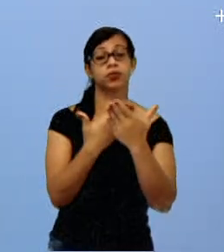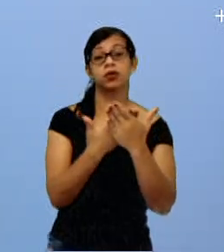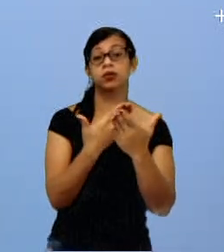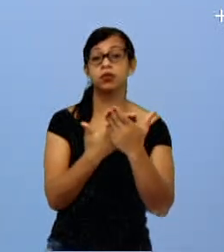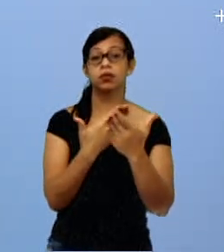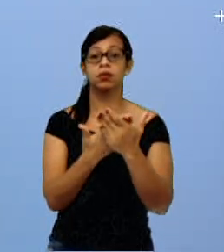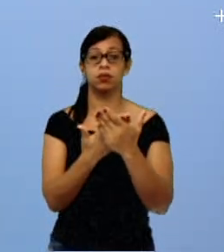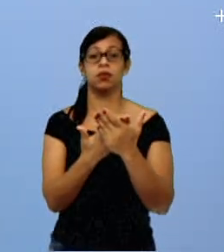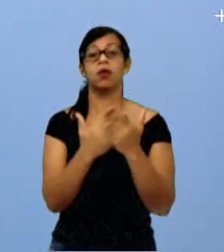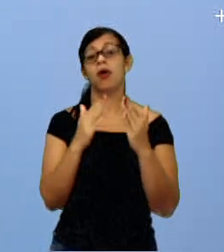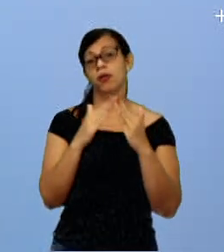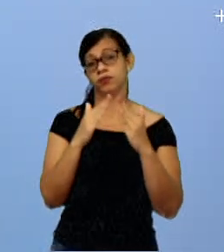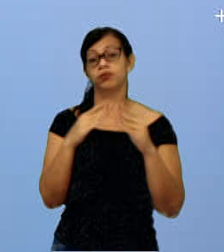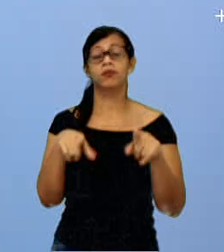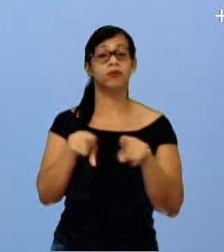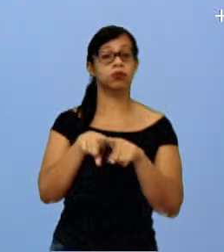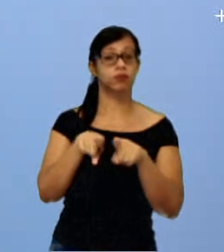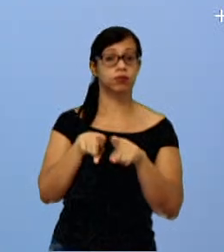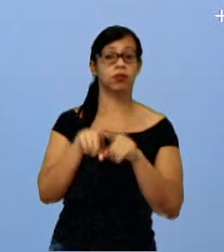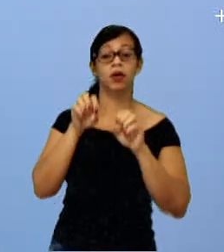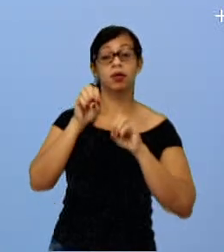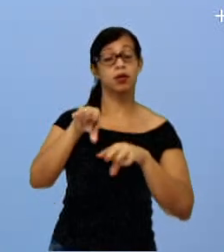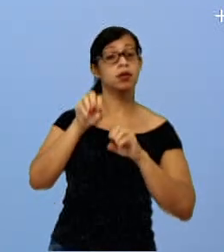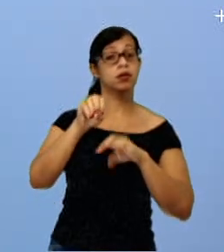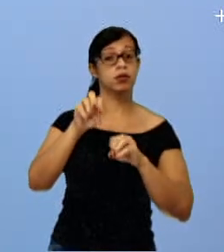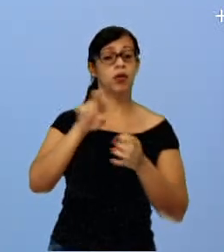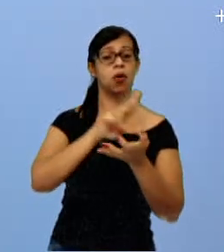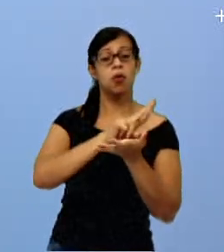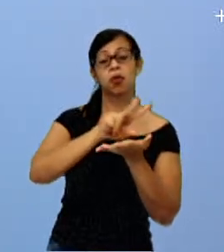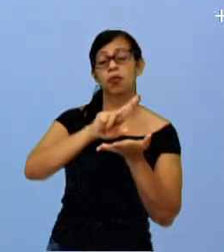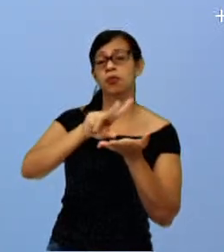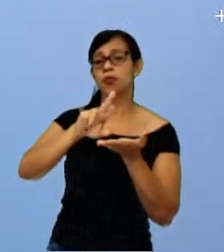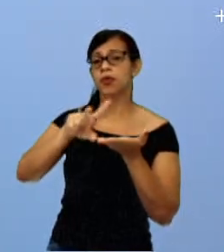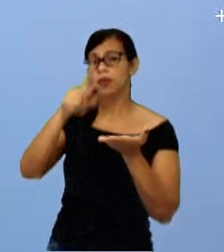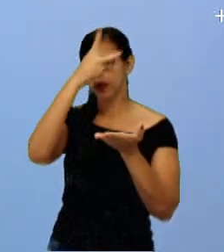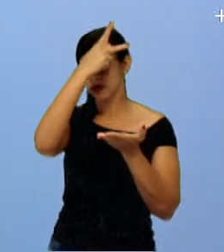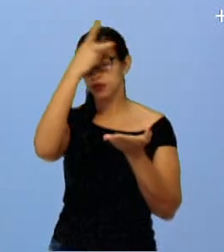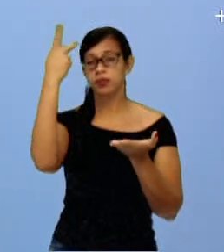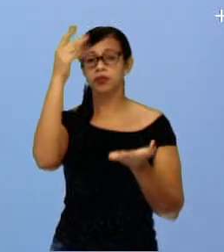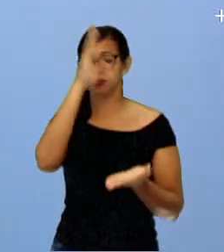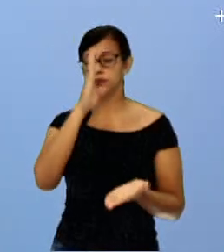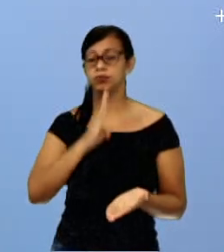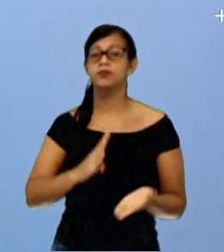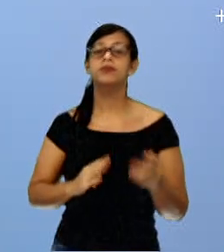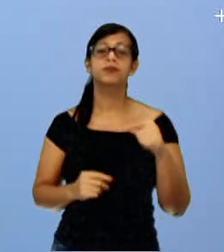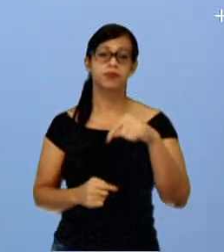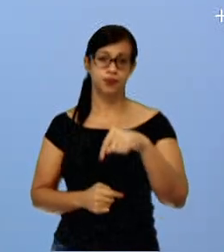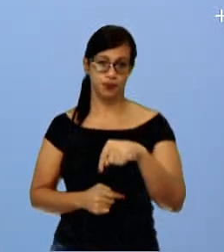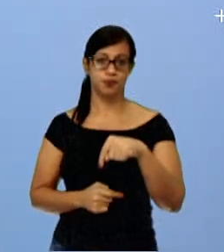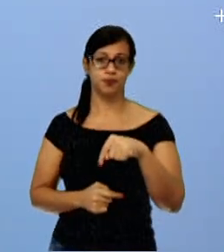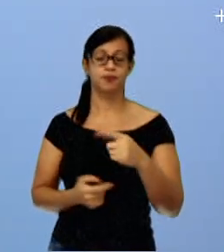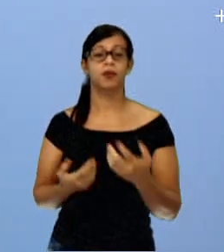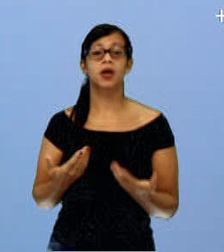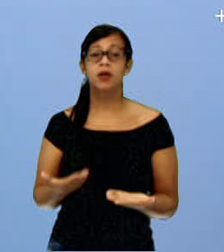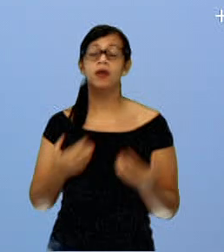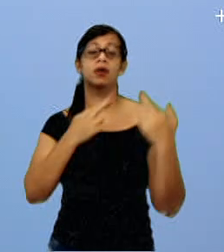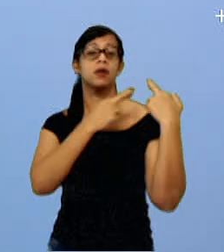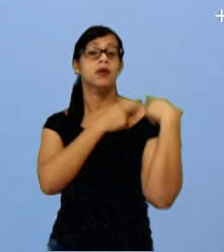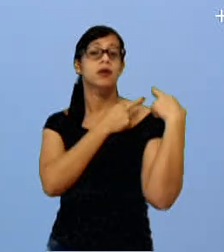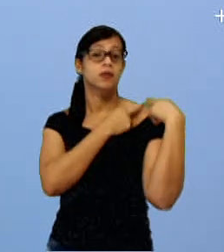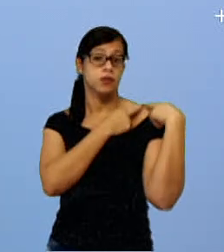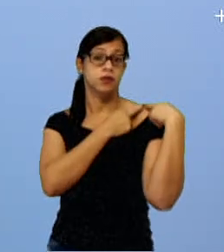arte sumier, ele deu aula, ele ensinou para muitos estudantes brasileiros. Então, dizem que ele é o responsável, né, pela